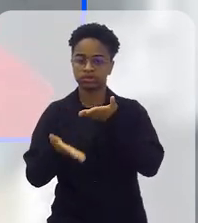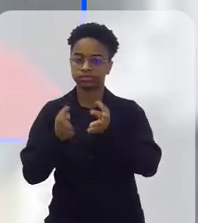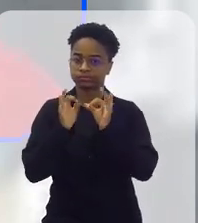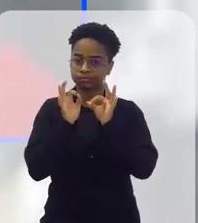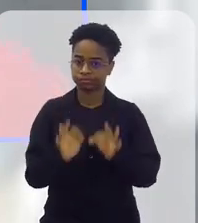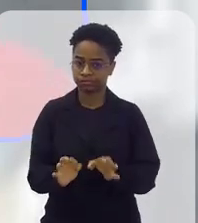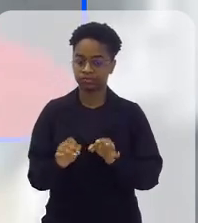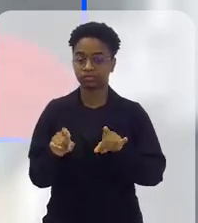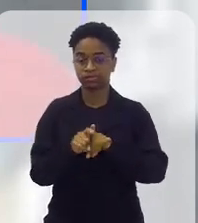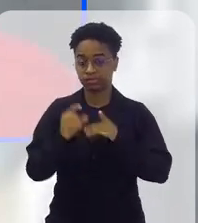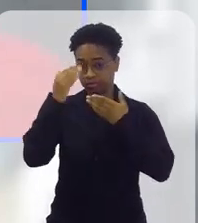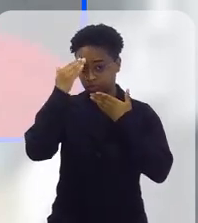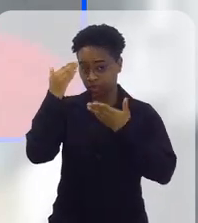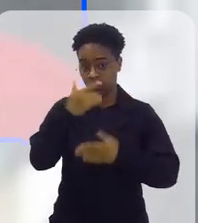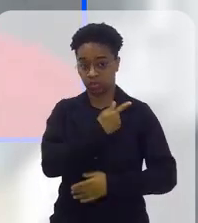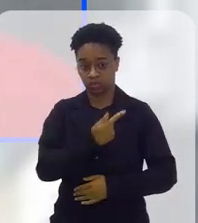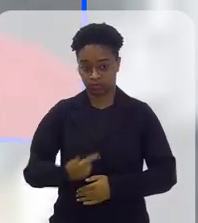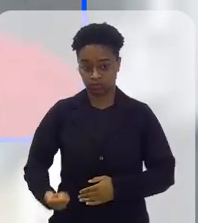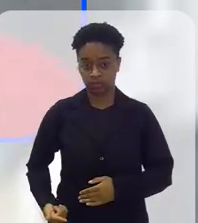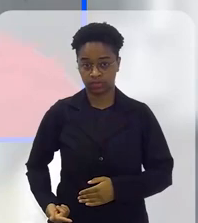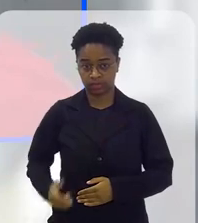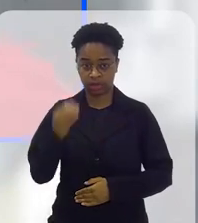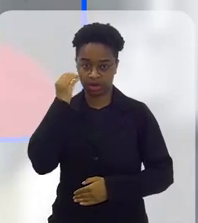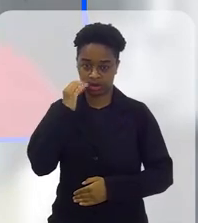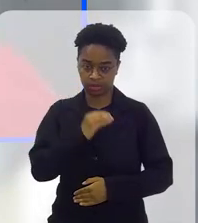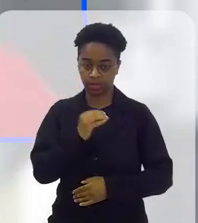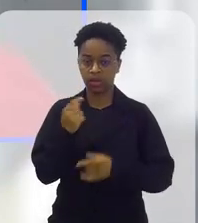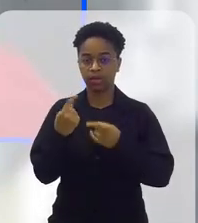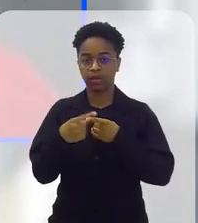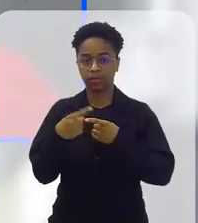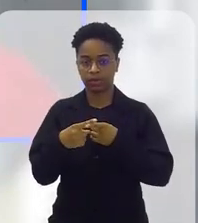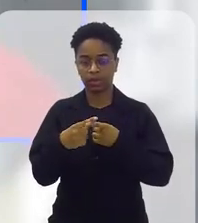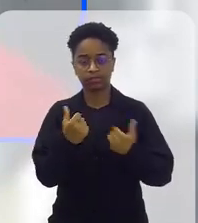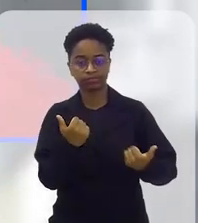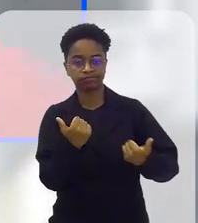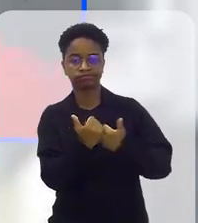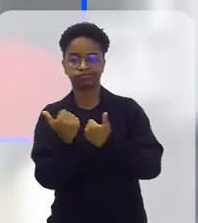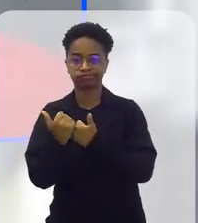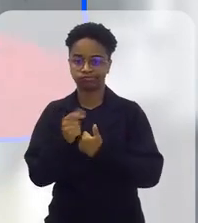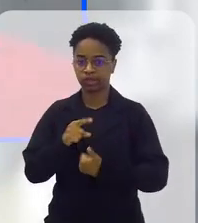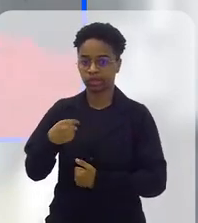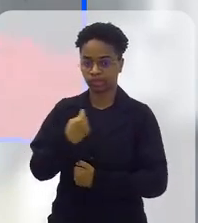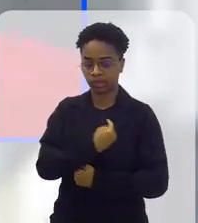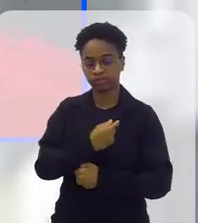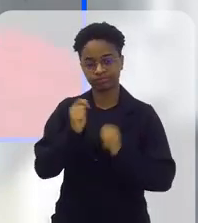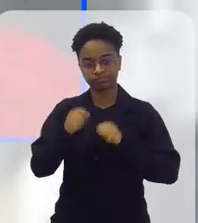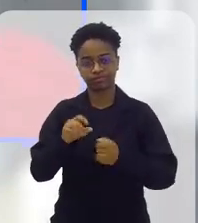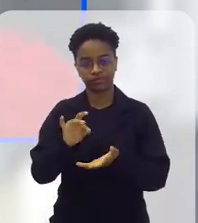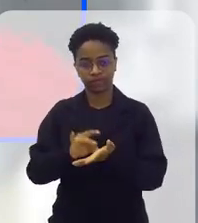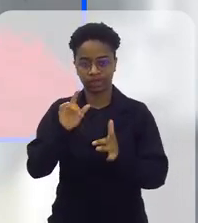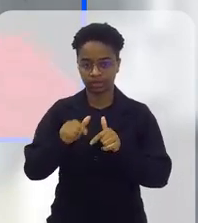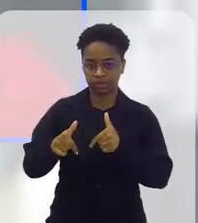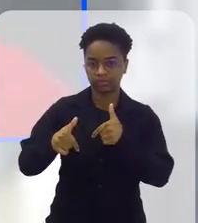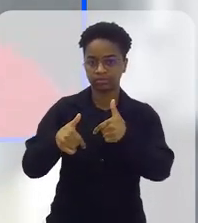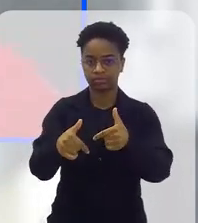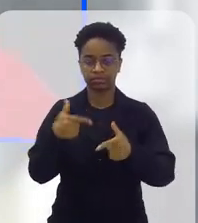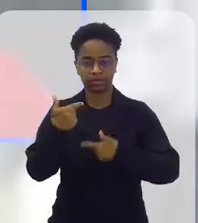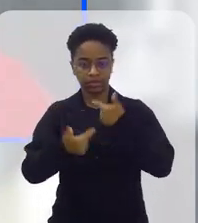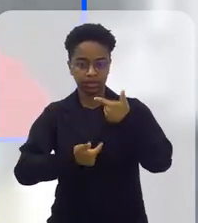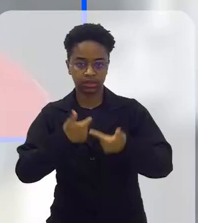atender. Graças também ao nosso governador, né? O Claudio Castro, que tem dado todo o suporte para a gente, para que a gente consiga